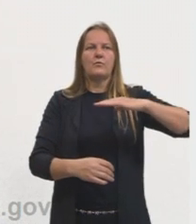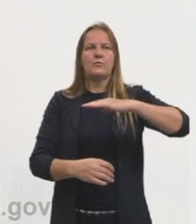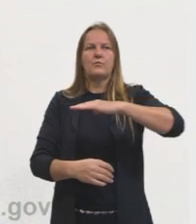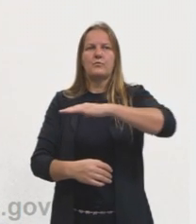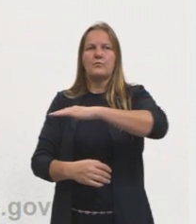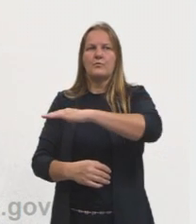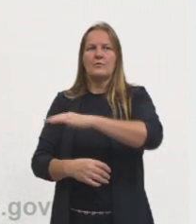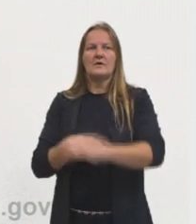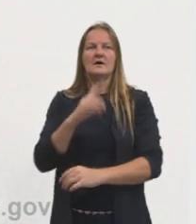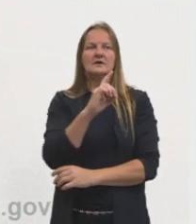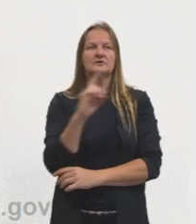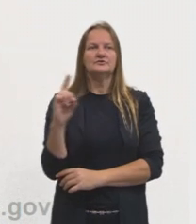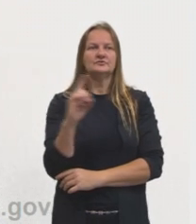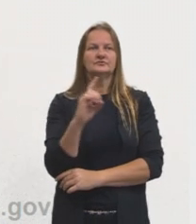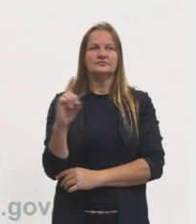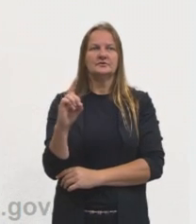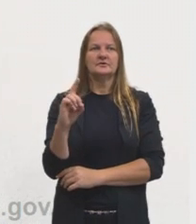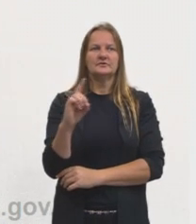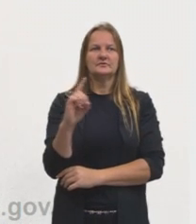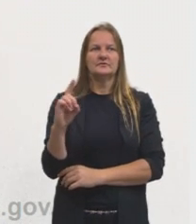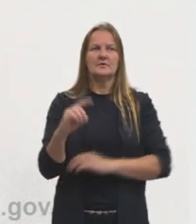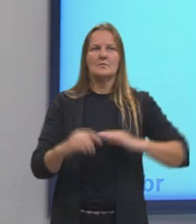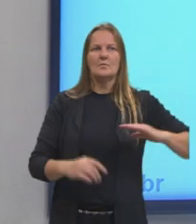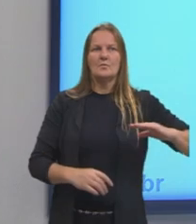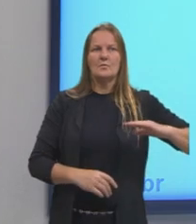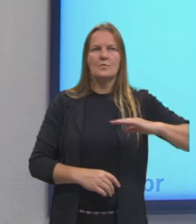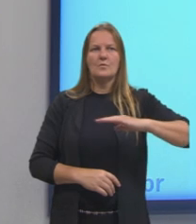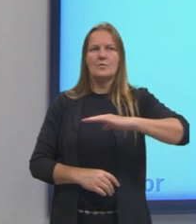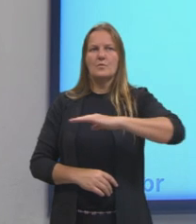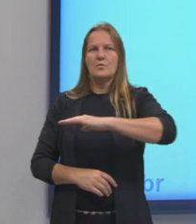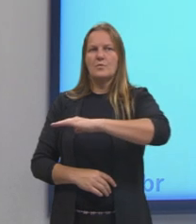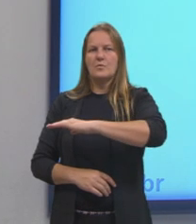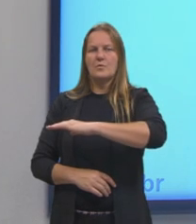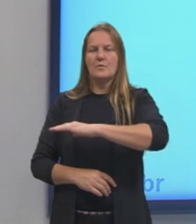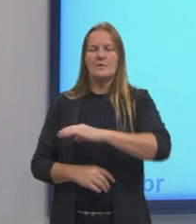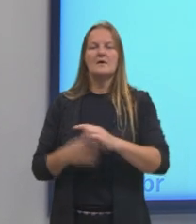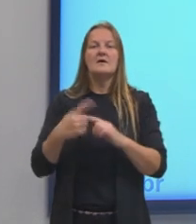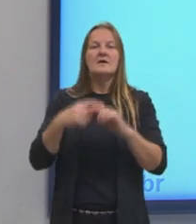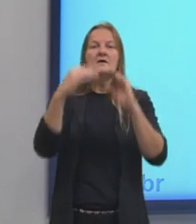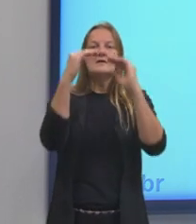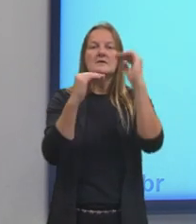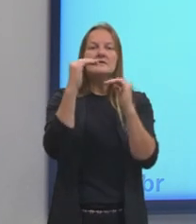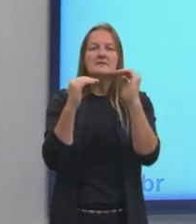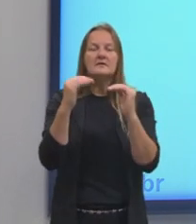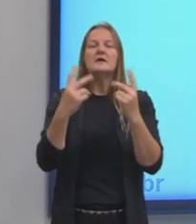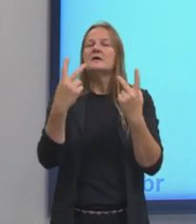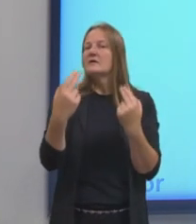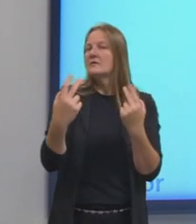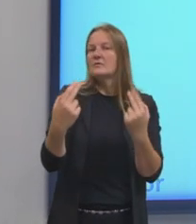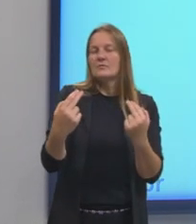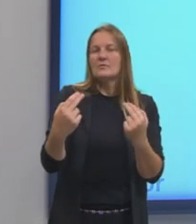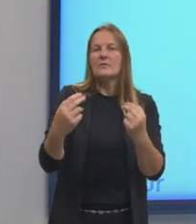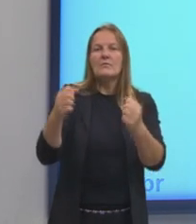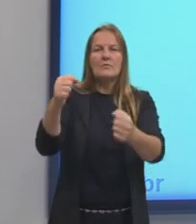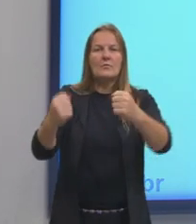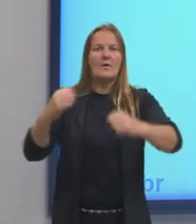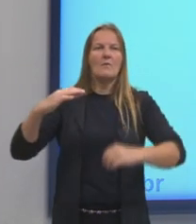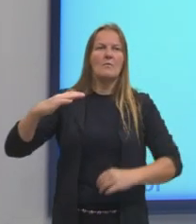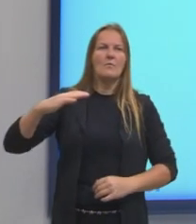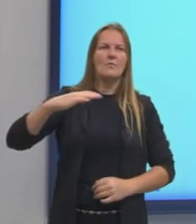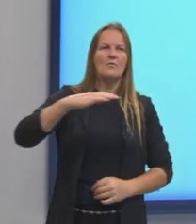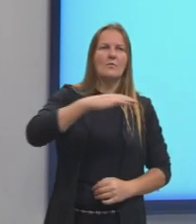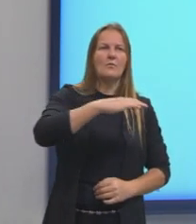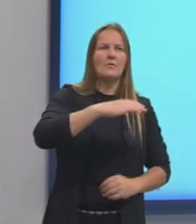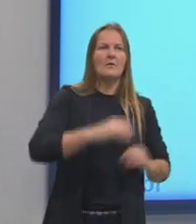que ele está indo para a direita. Então, escalar, a gente pode escrever do mesmo jeito que a gente escreveu o outro carrinho. 5